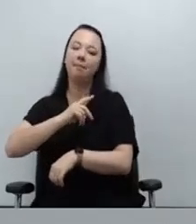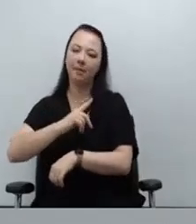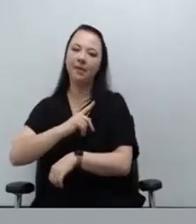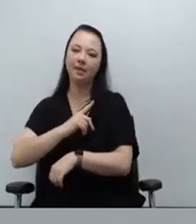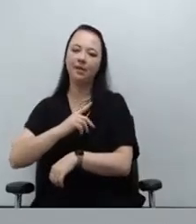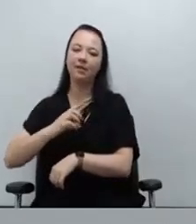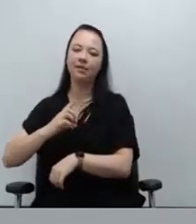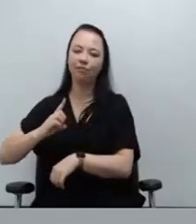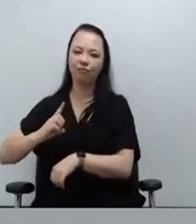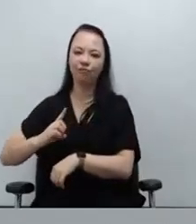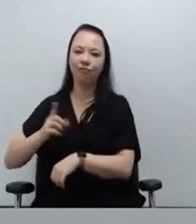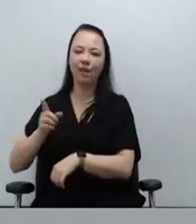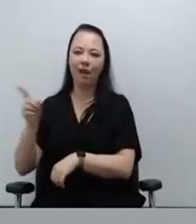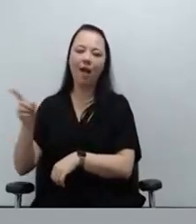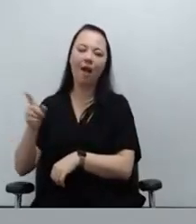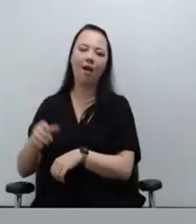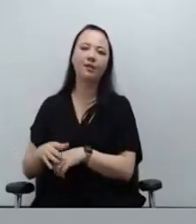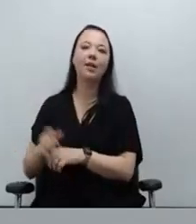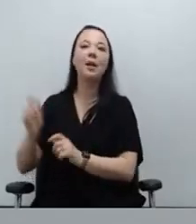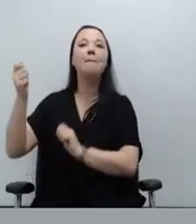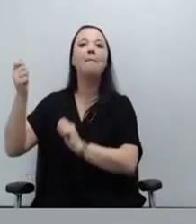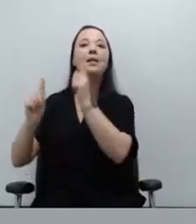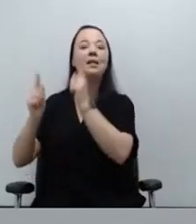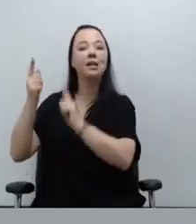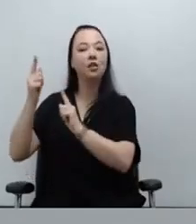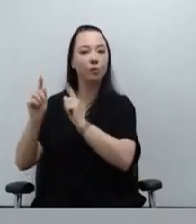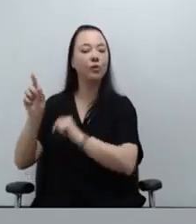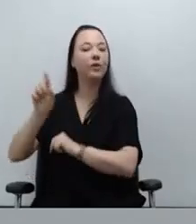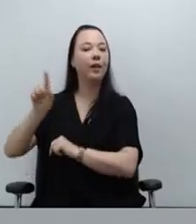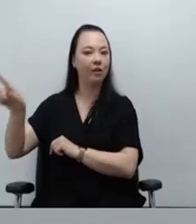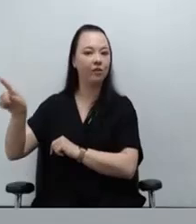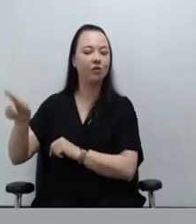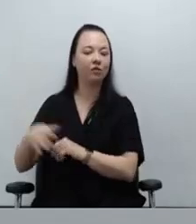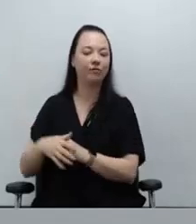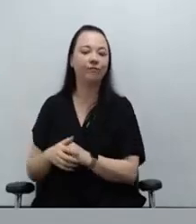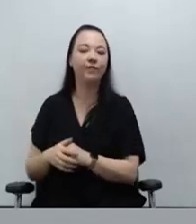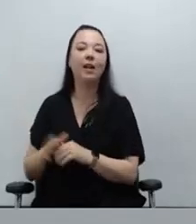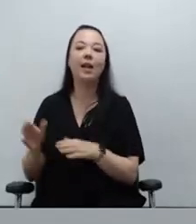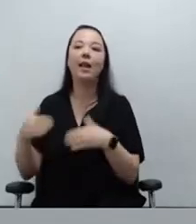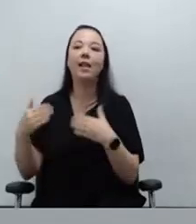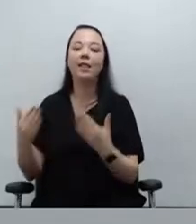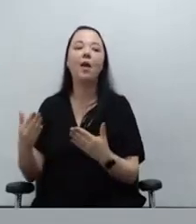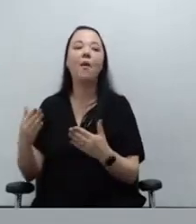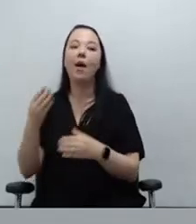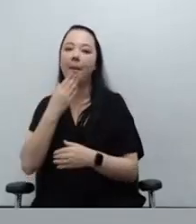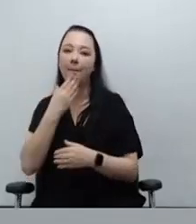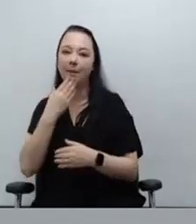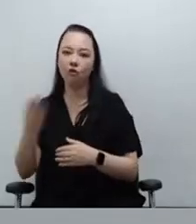Defensora Giovana, e ele demonstrou bastante interesse que a gente amplie isso para as escolas estaduais.